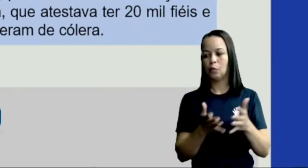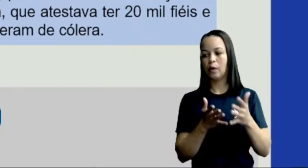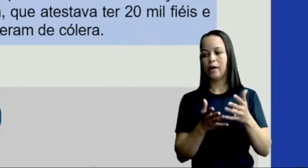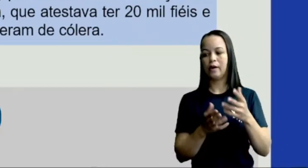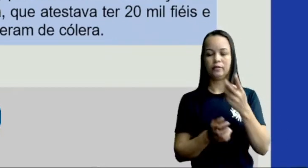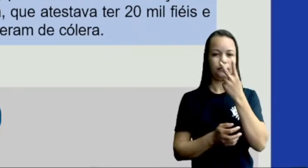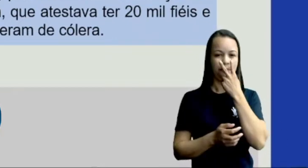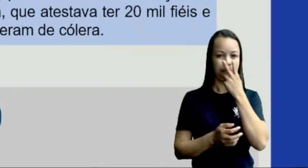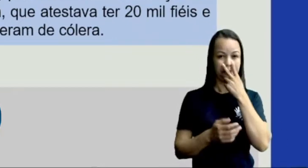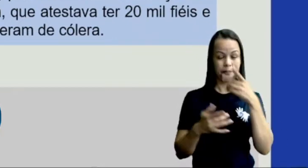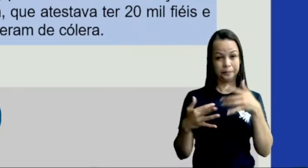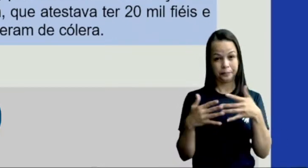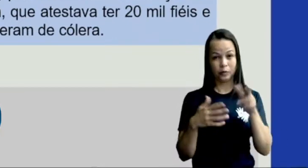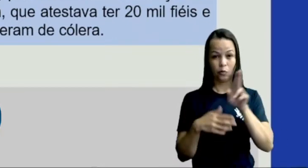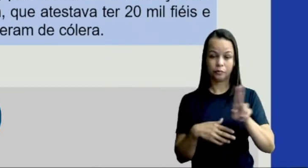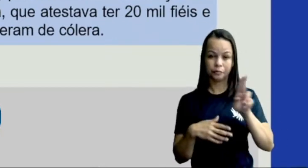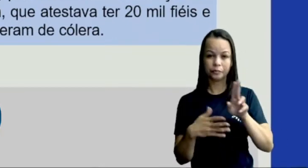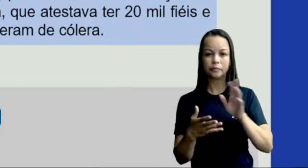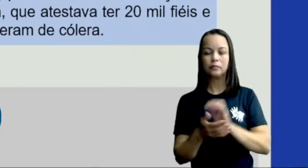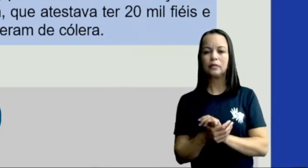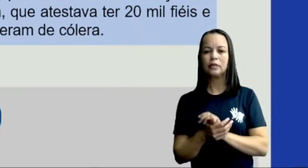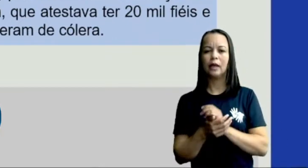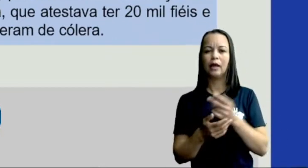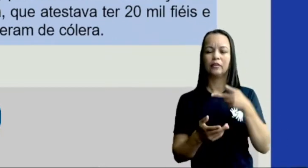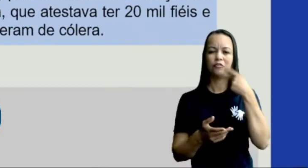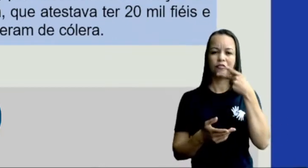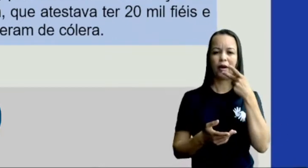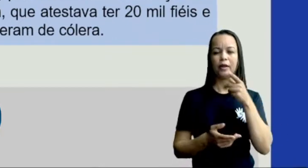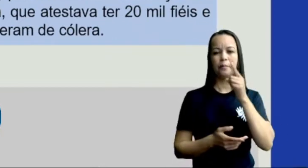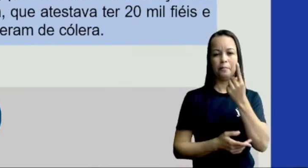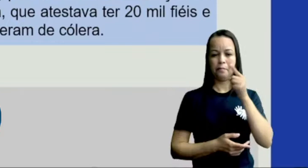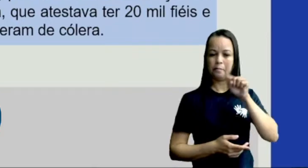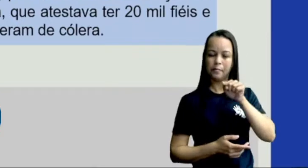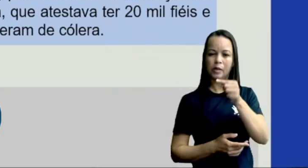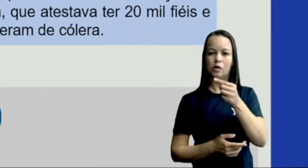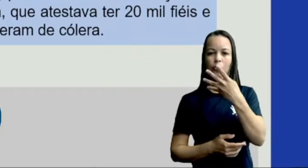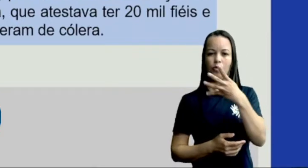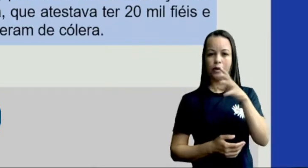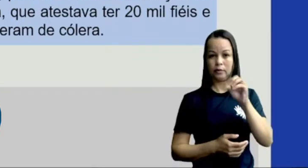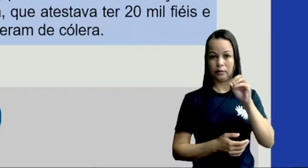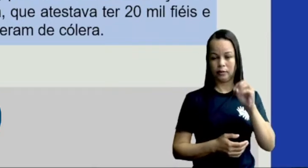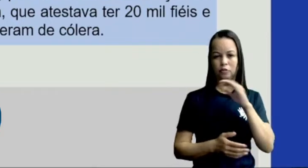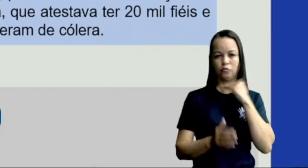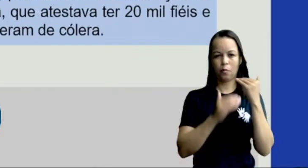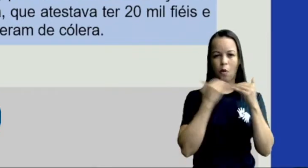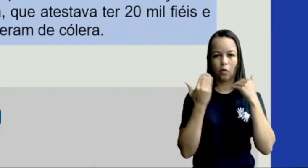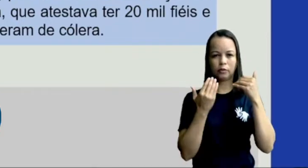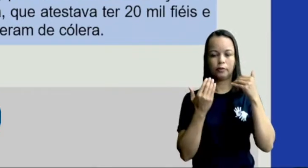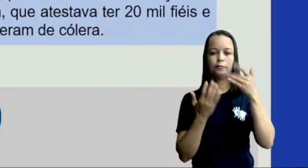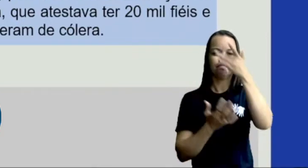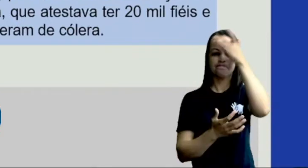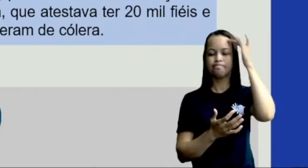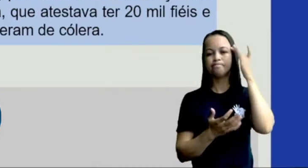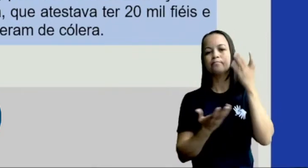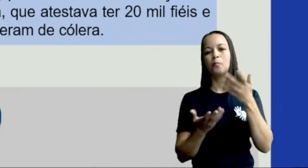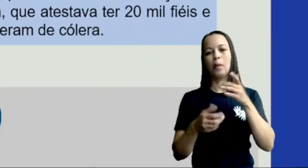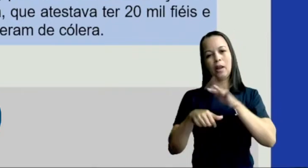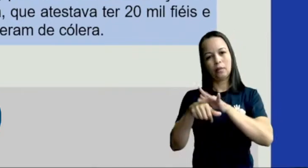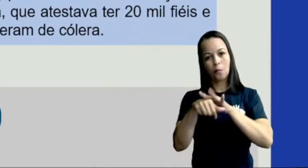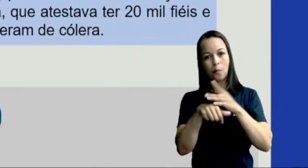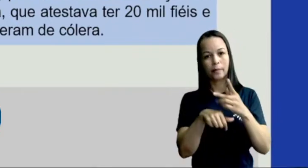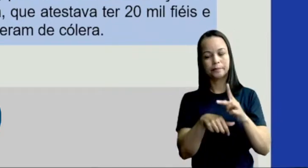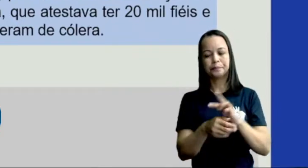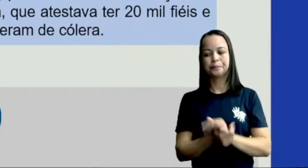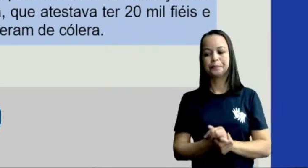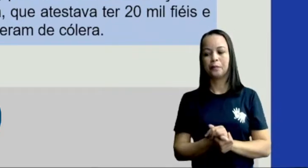denominada, relata mais de 1.400 mortos pela doença. No entanto, o